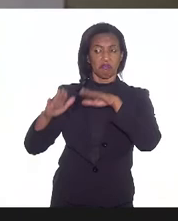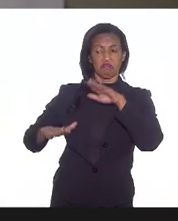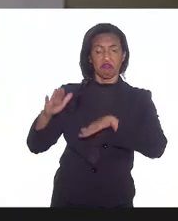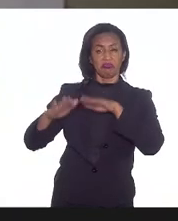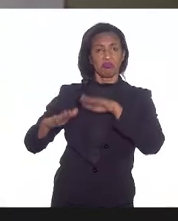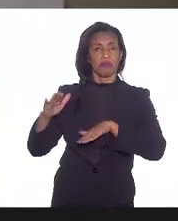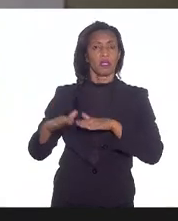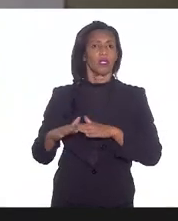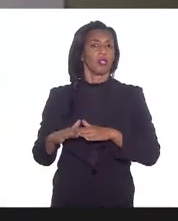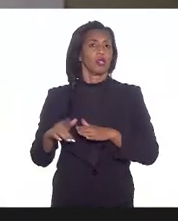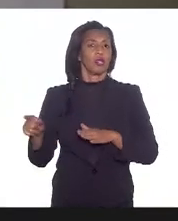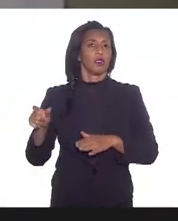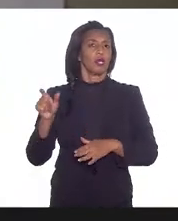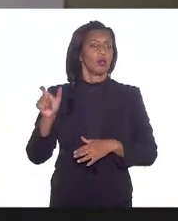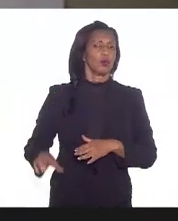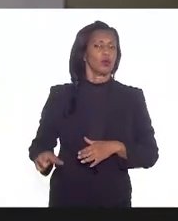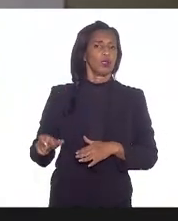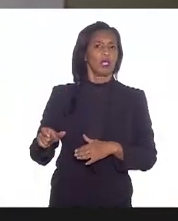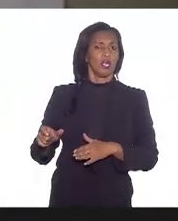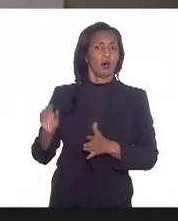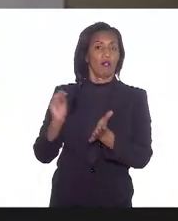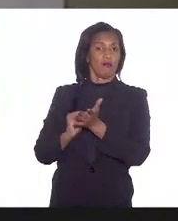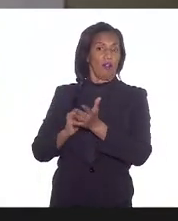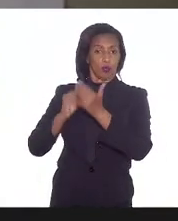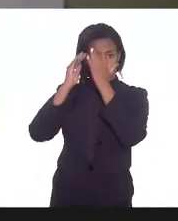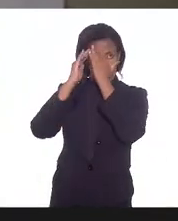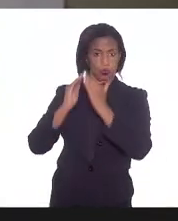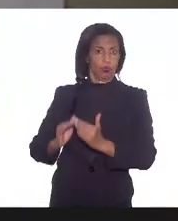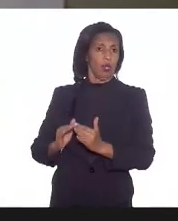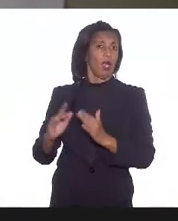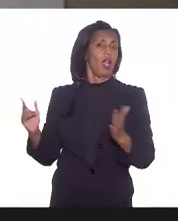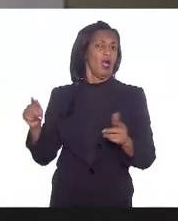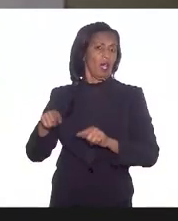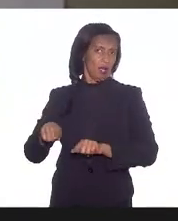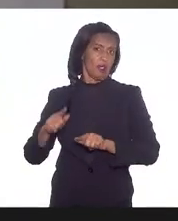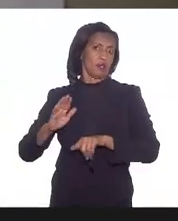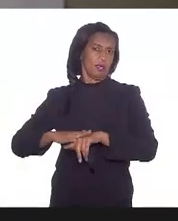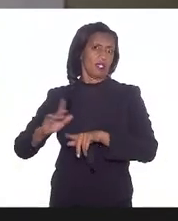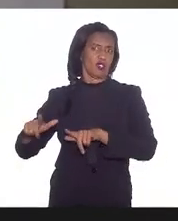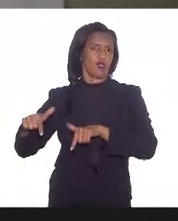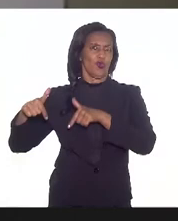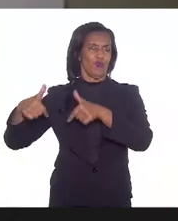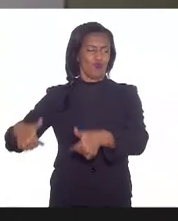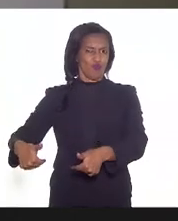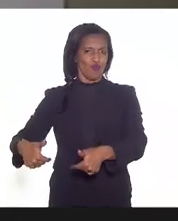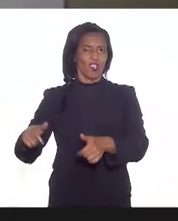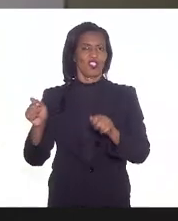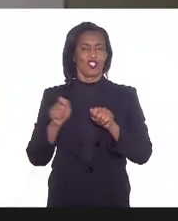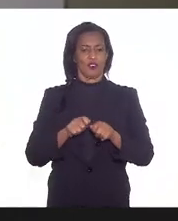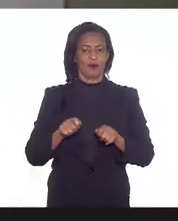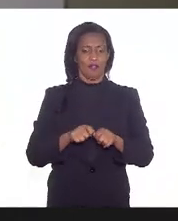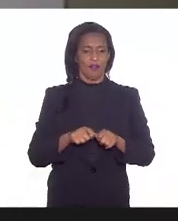em fase de eventual descumprimento a gente utiliza a gente faz